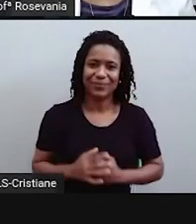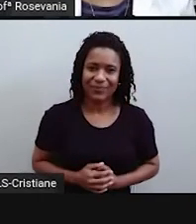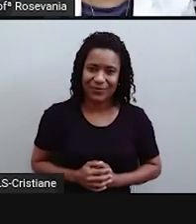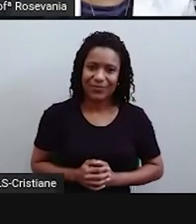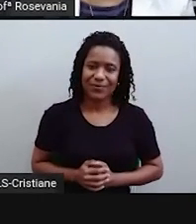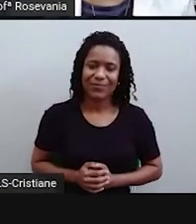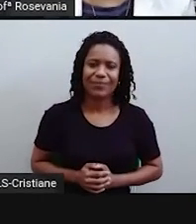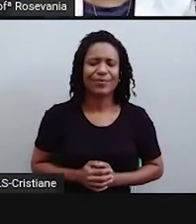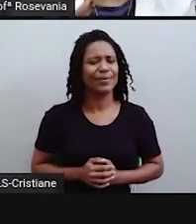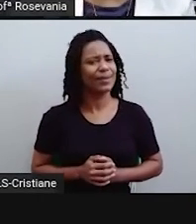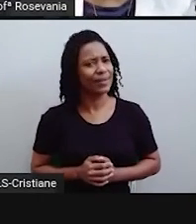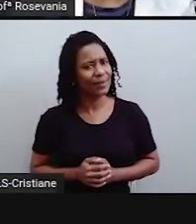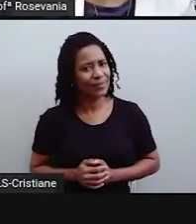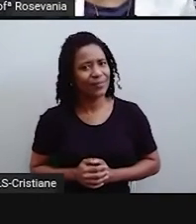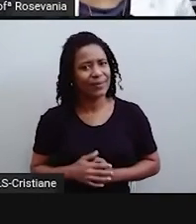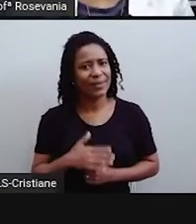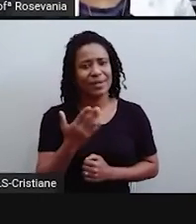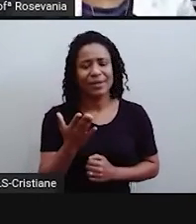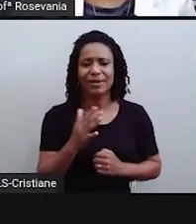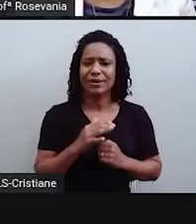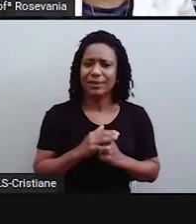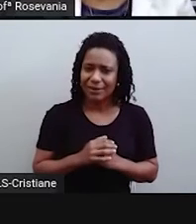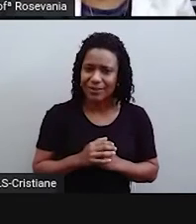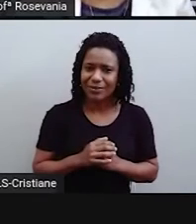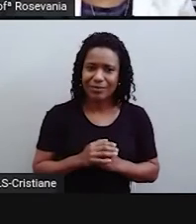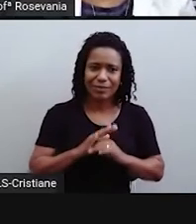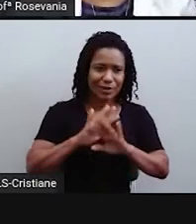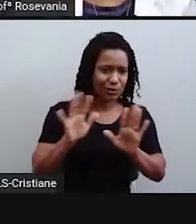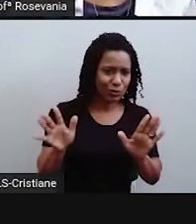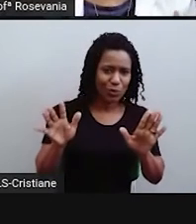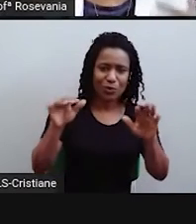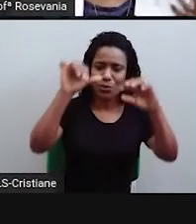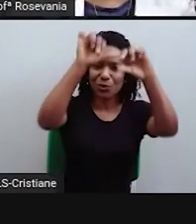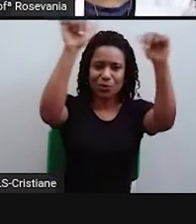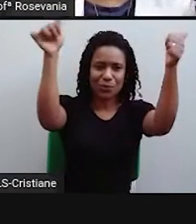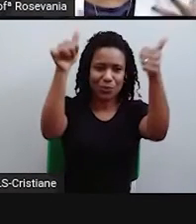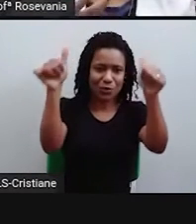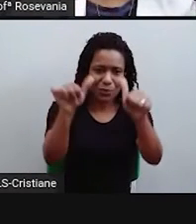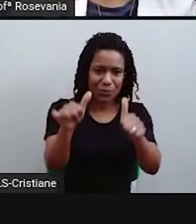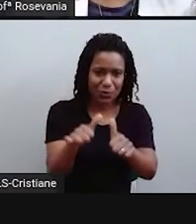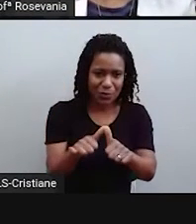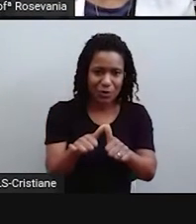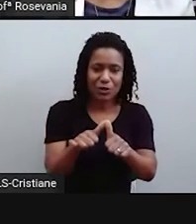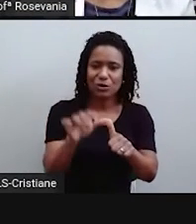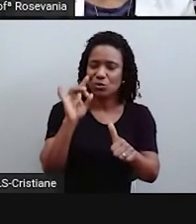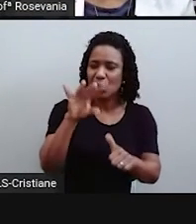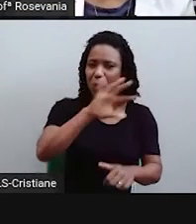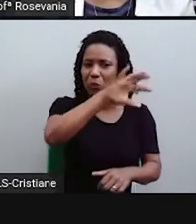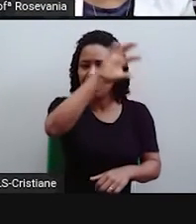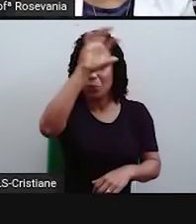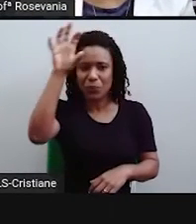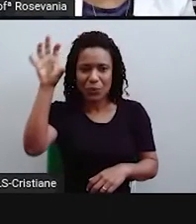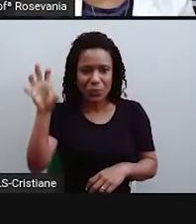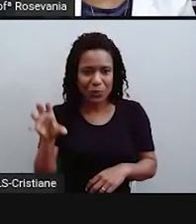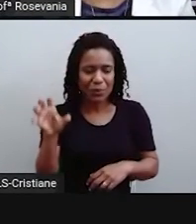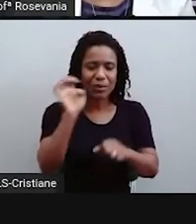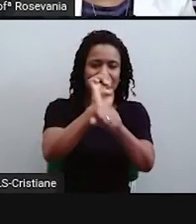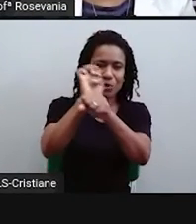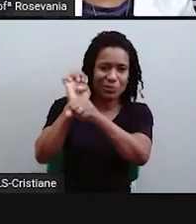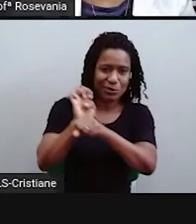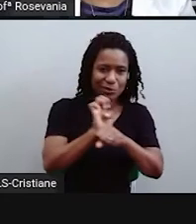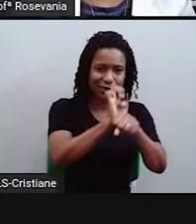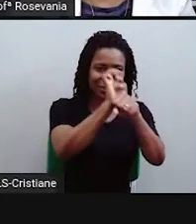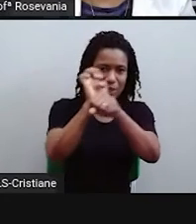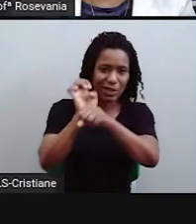Agora, será que a gente parou só nessas formas aí? Será que tem outras coisas que a gente está levando em consideração